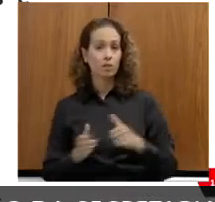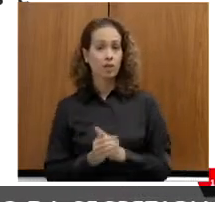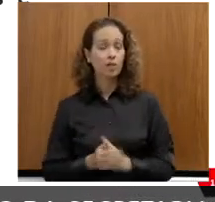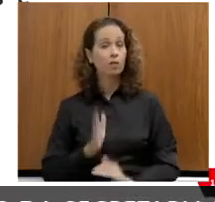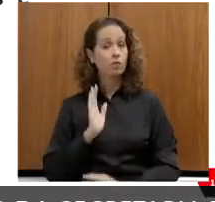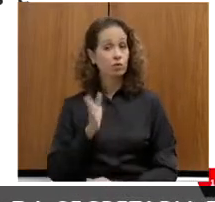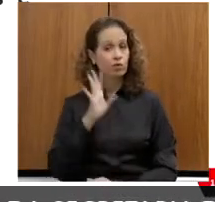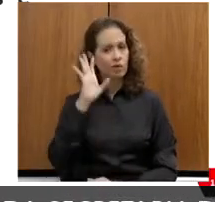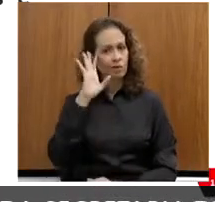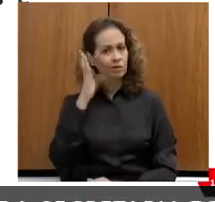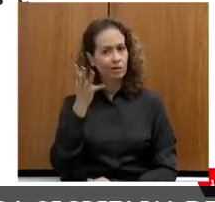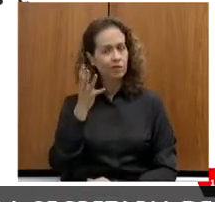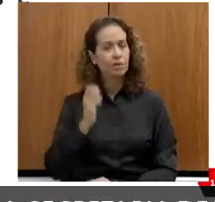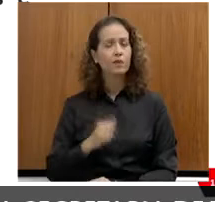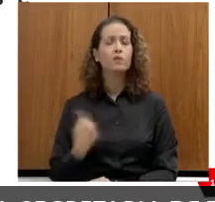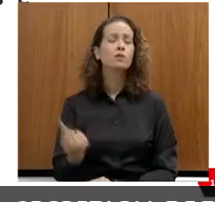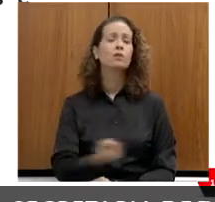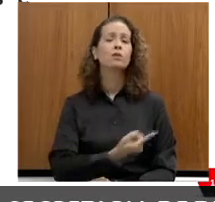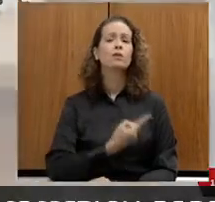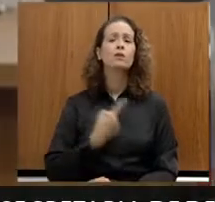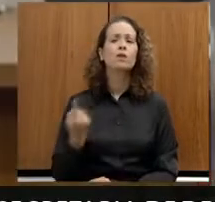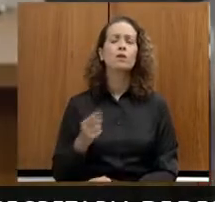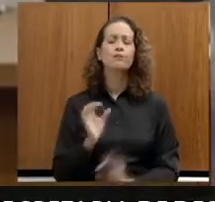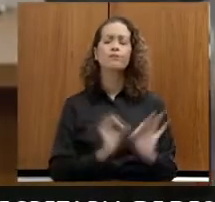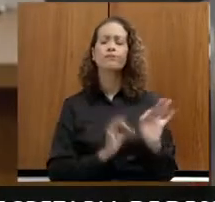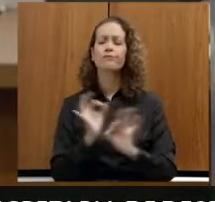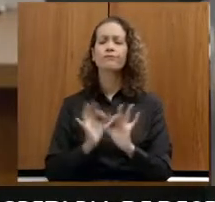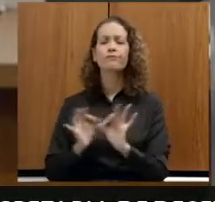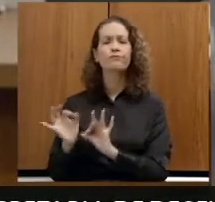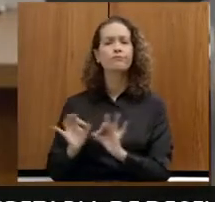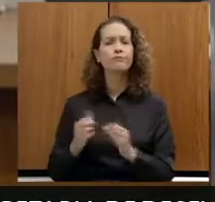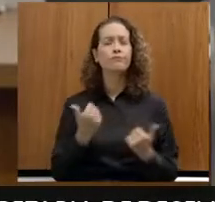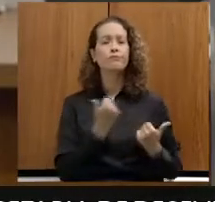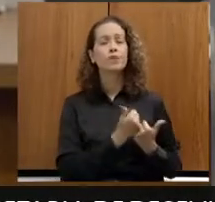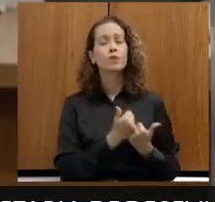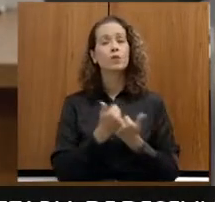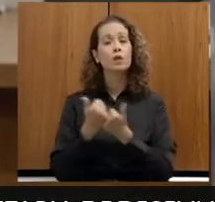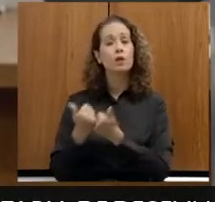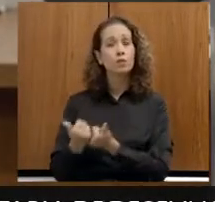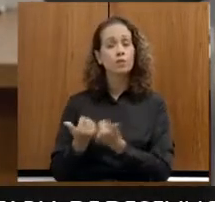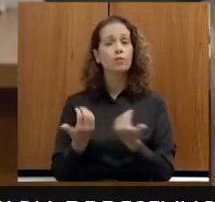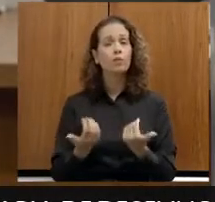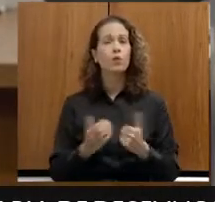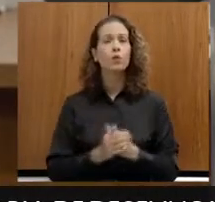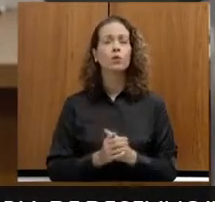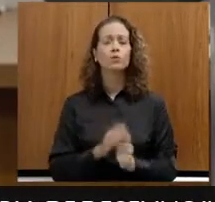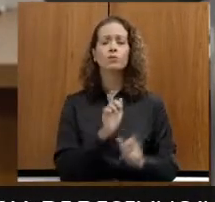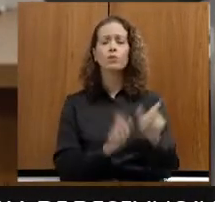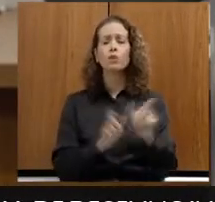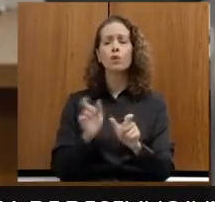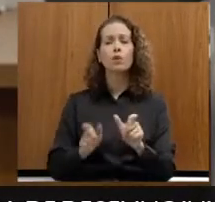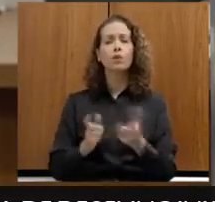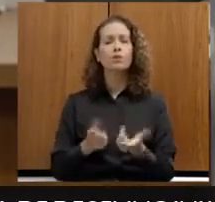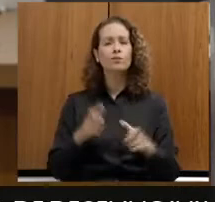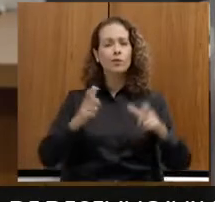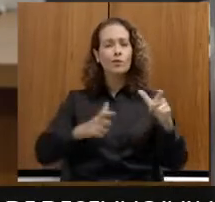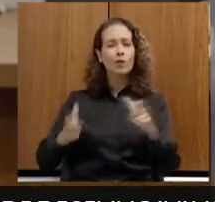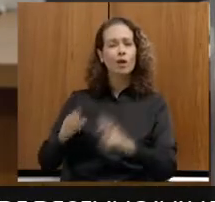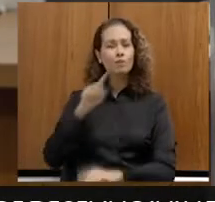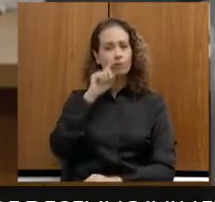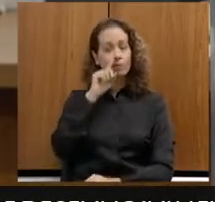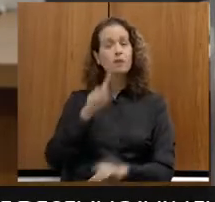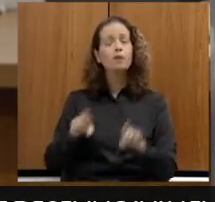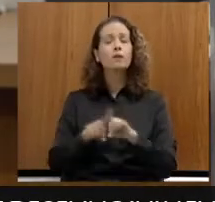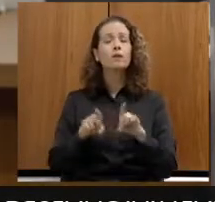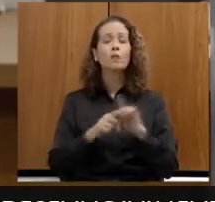definido e nós estamos articulando com toda a rede de apoio ao migrante em situação de vulnerabilidade. E uma coisa que eu queria dar destaque